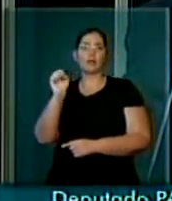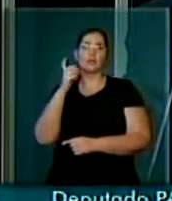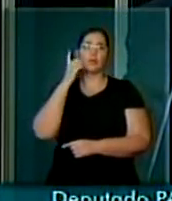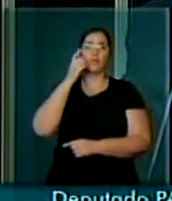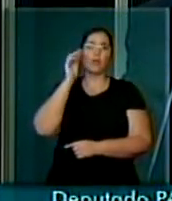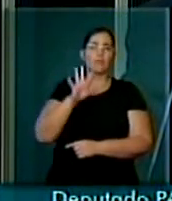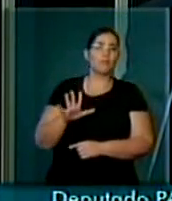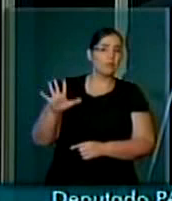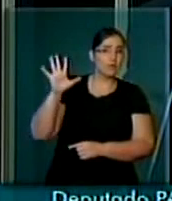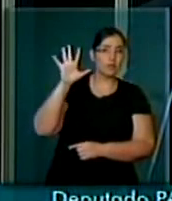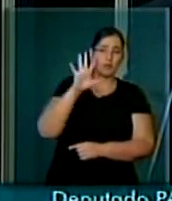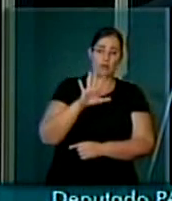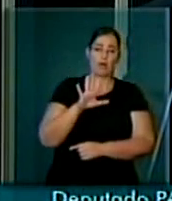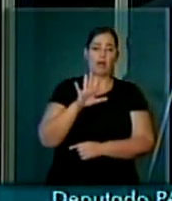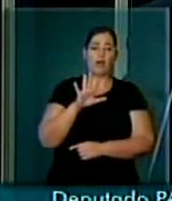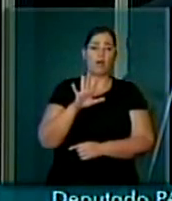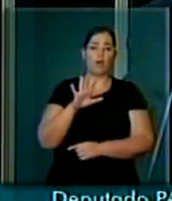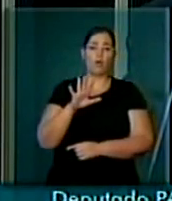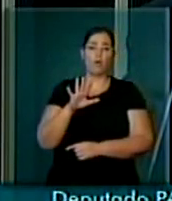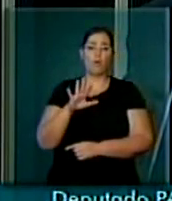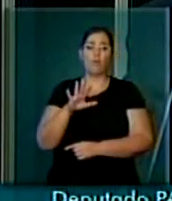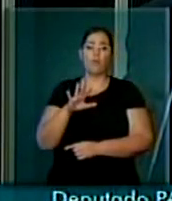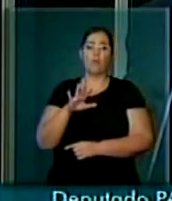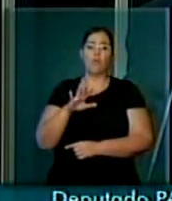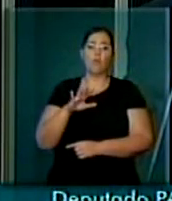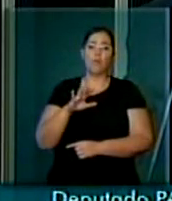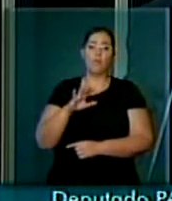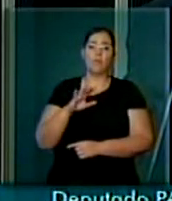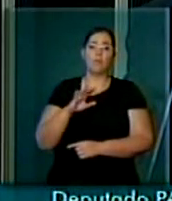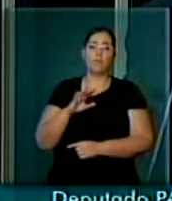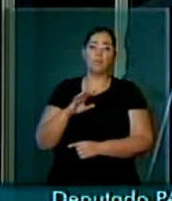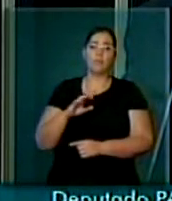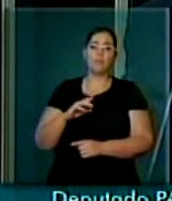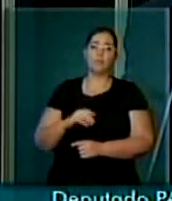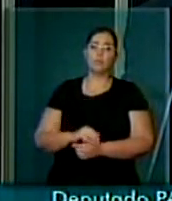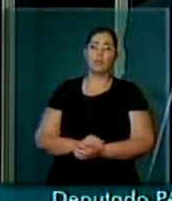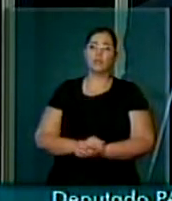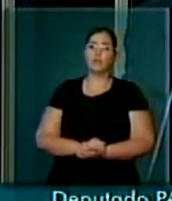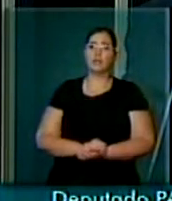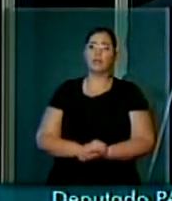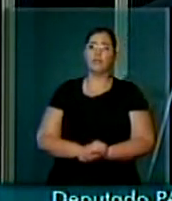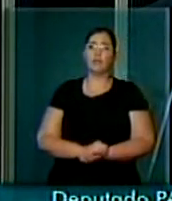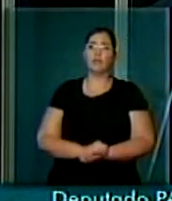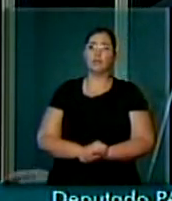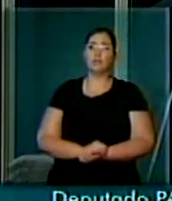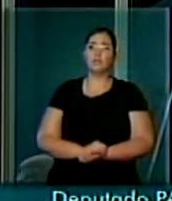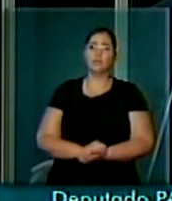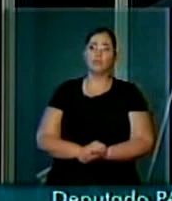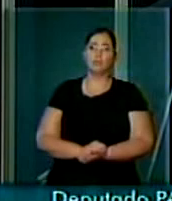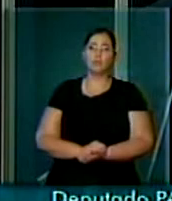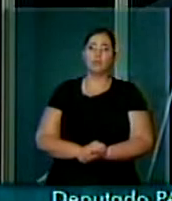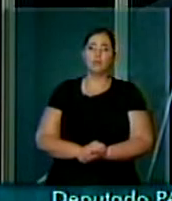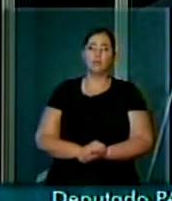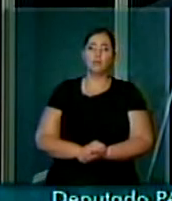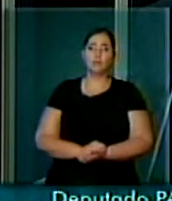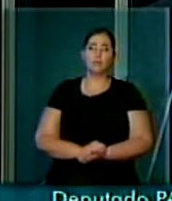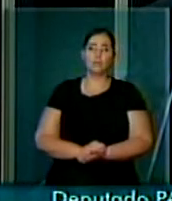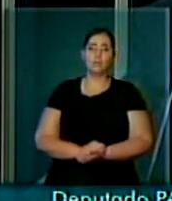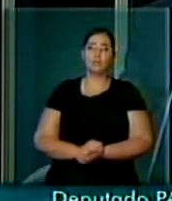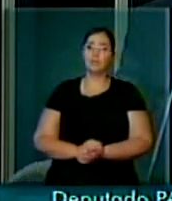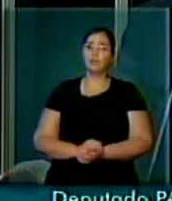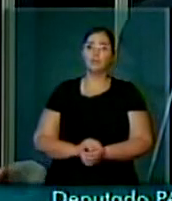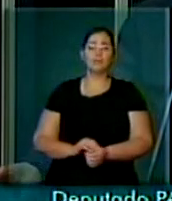que a Justiça Especializada tem provocado, a Justiça Especializada Federal tem provocado em nosso Estado, nas suas